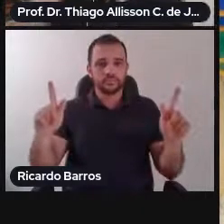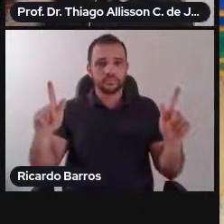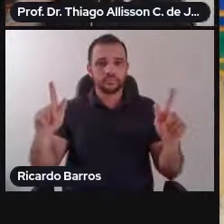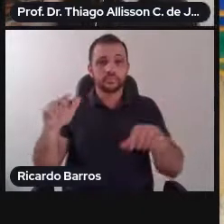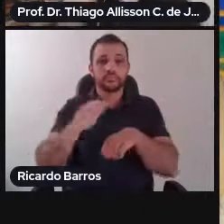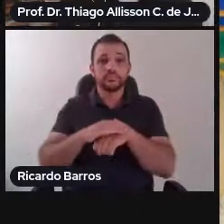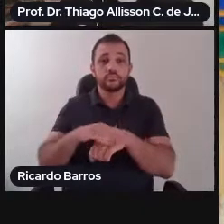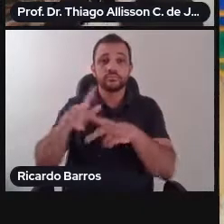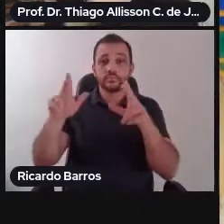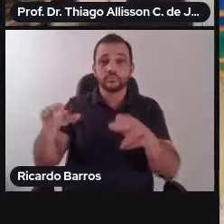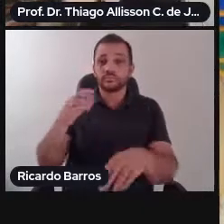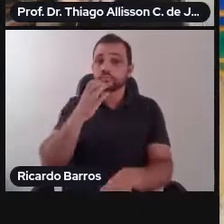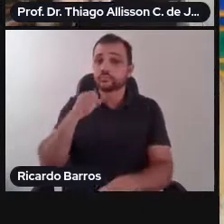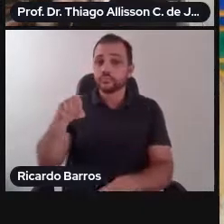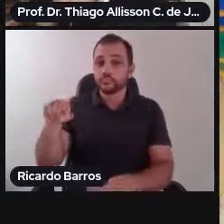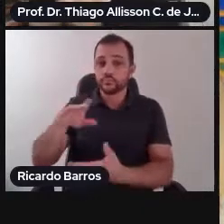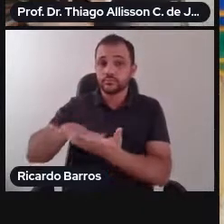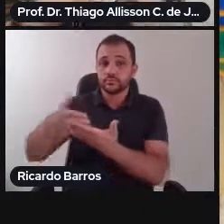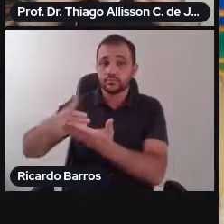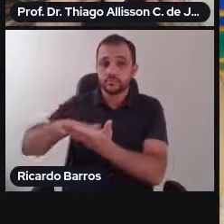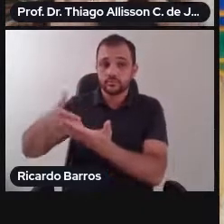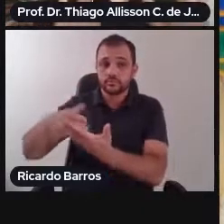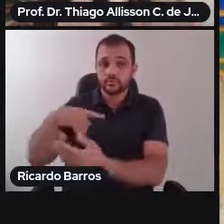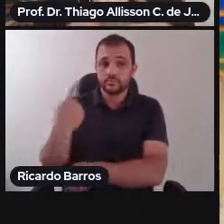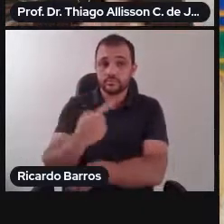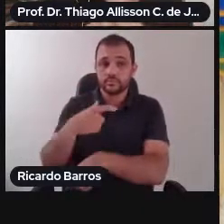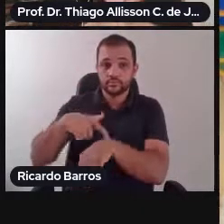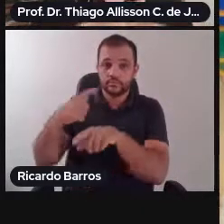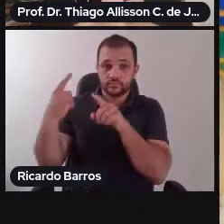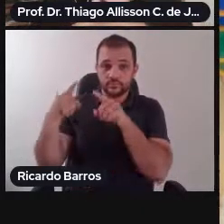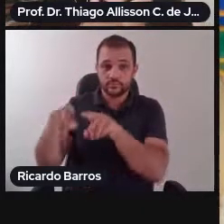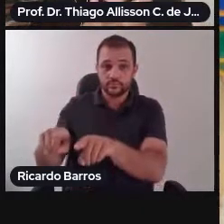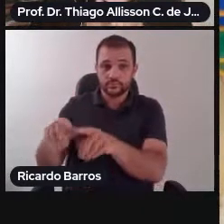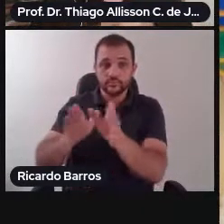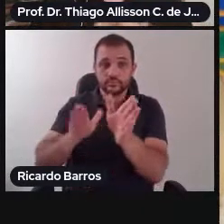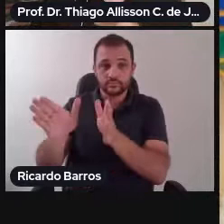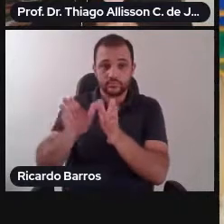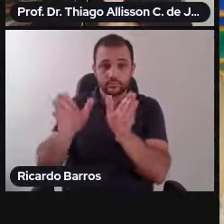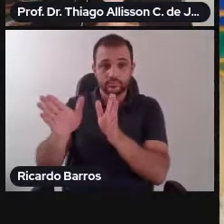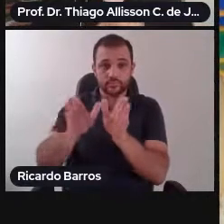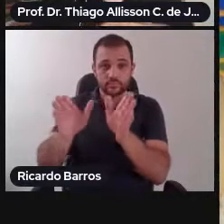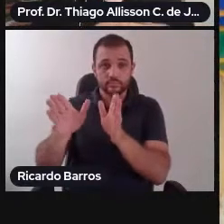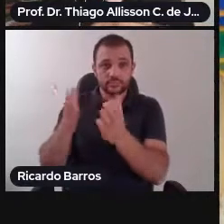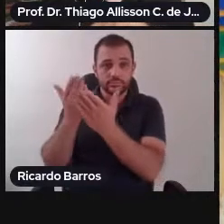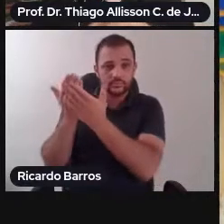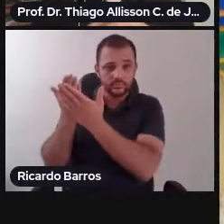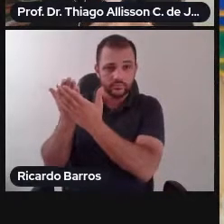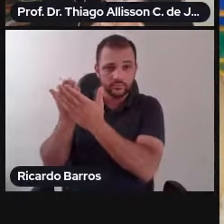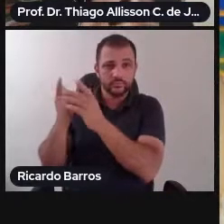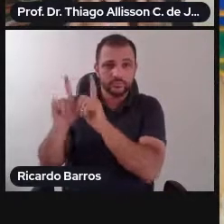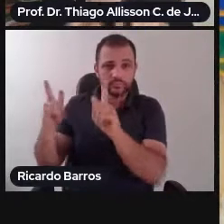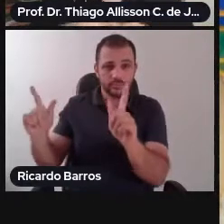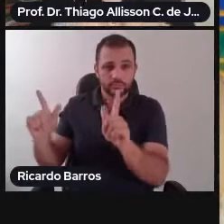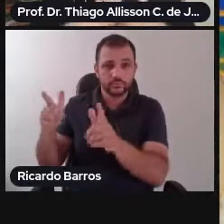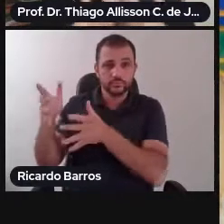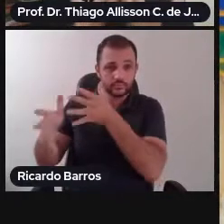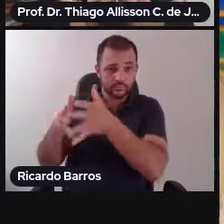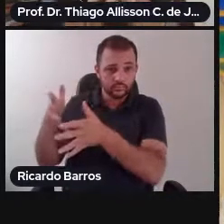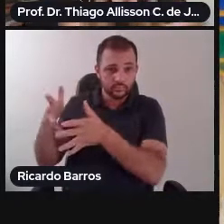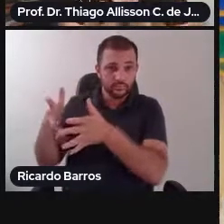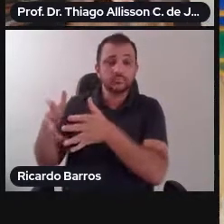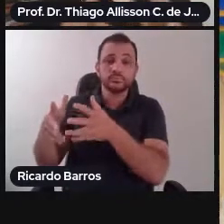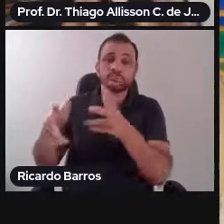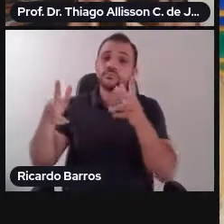para fazer essa tradução em tempo real para nós, garantir nossa sensibilidade, muito, estudou, compreenda que existe uma